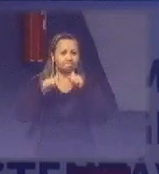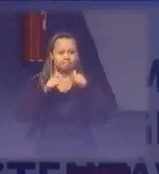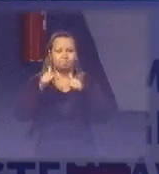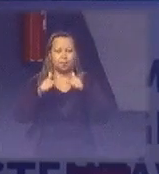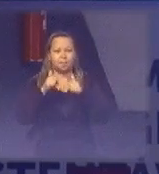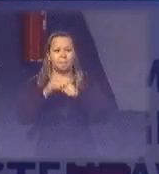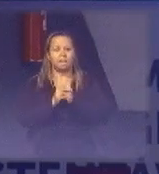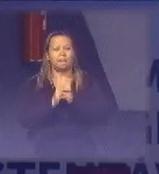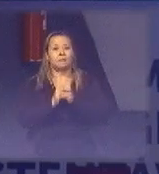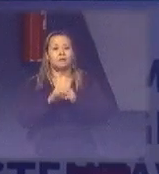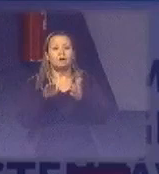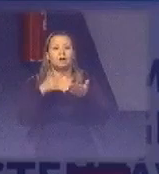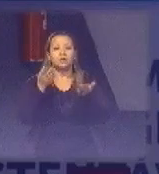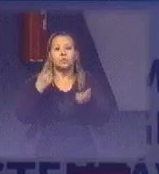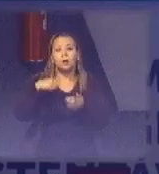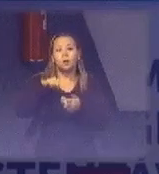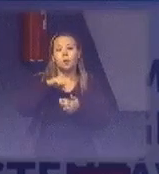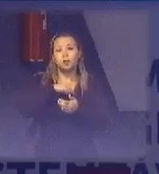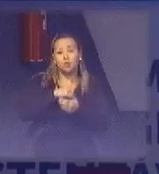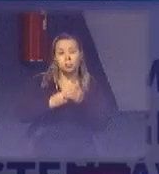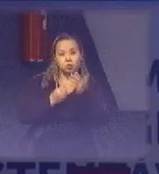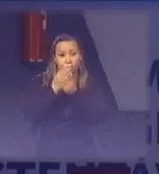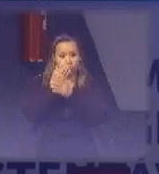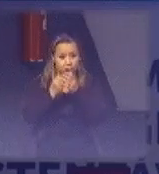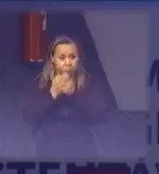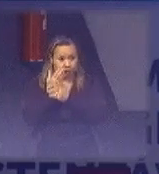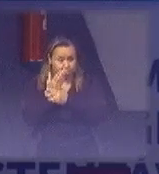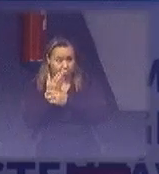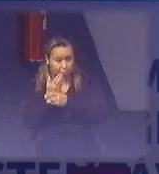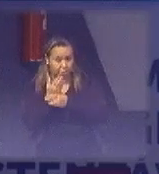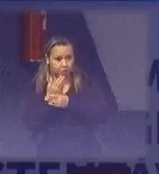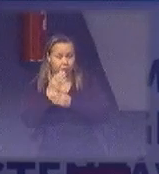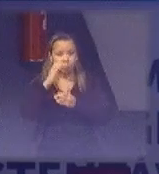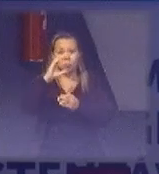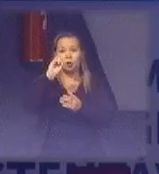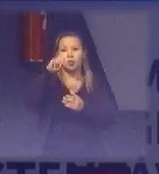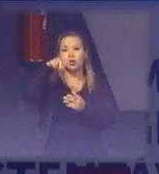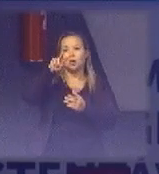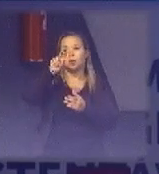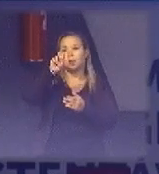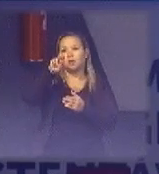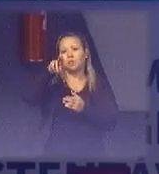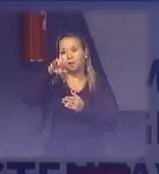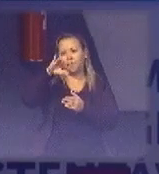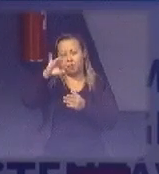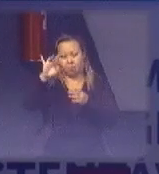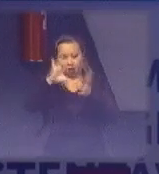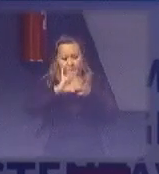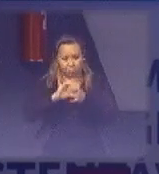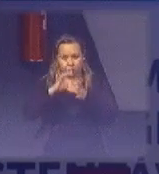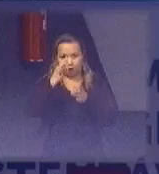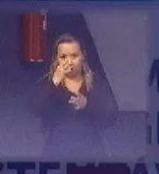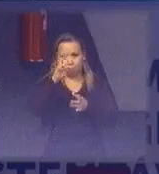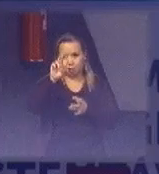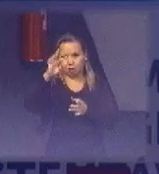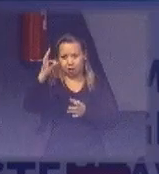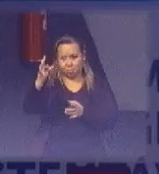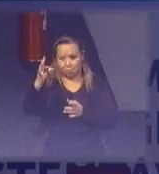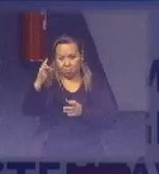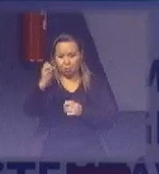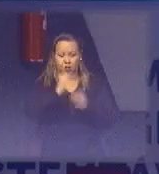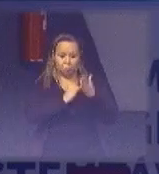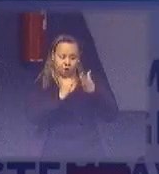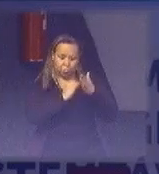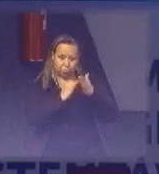Bom, então, nós estabelecemos um convênio do TRT com o Instituto Entre Rodas.